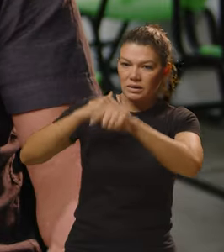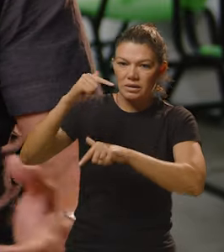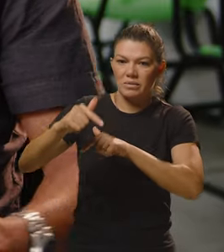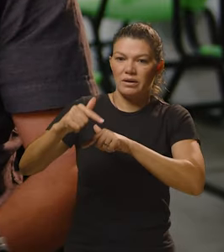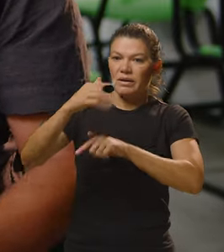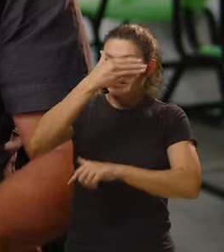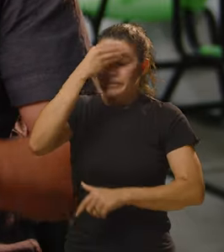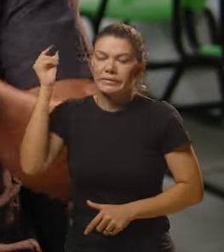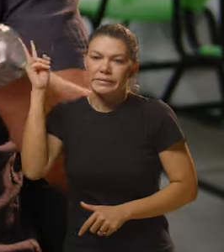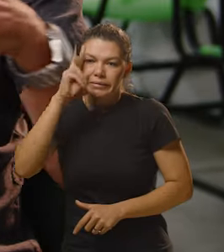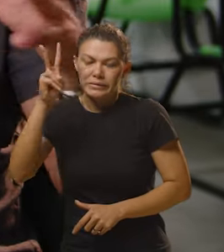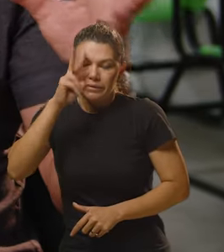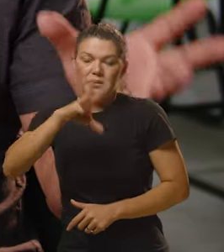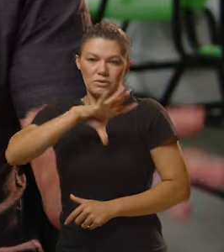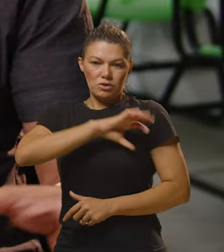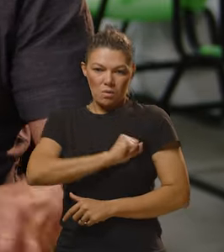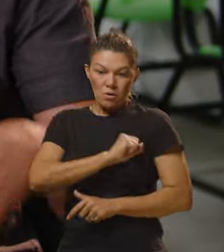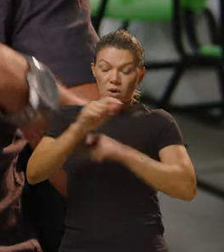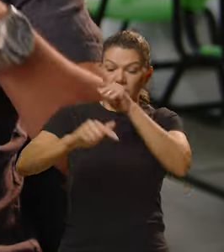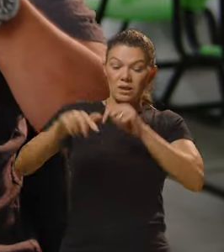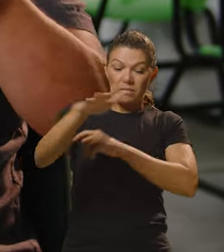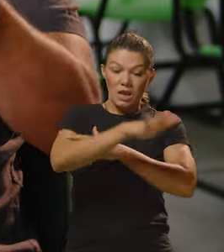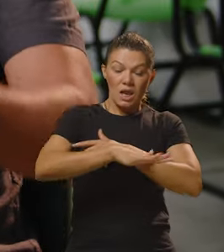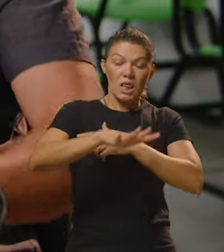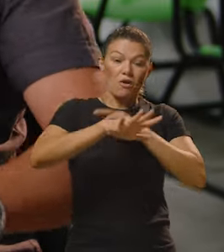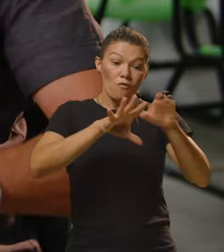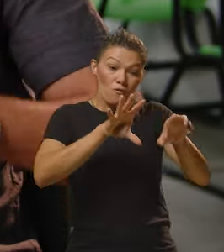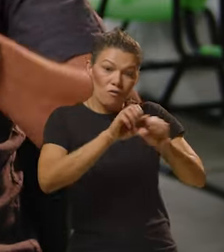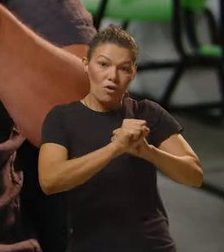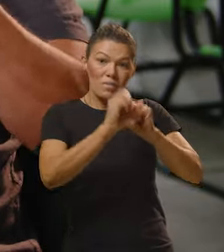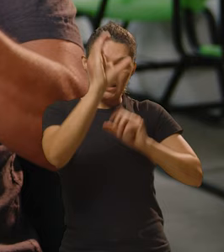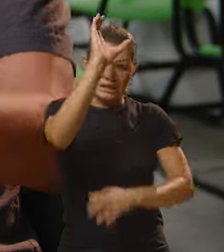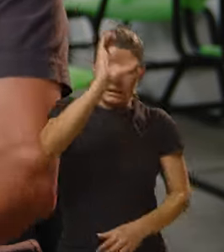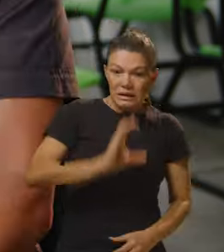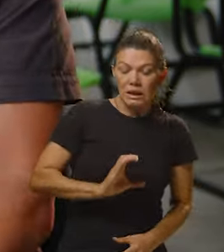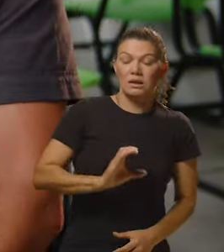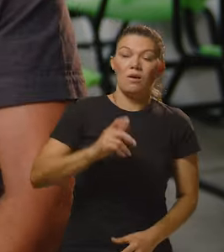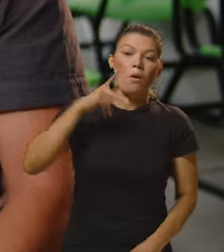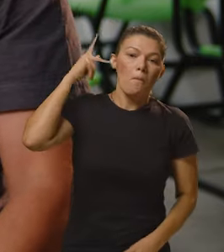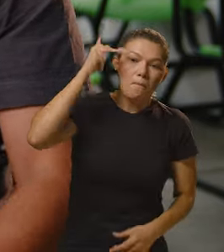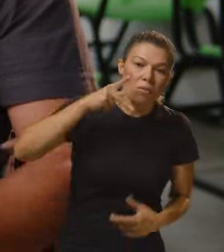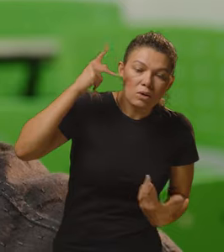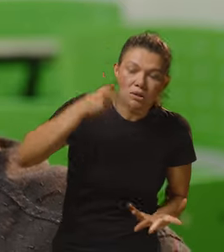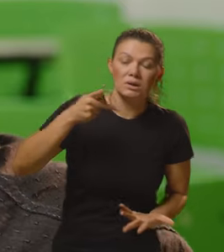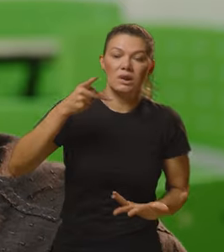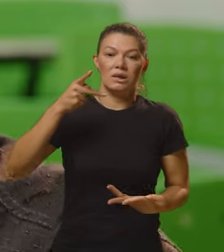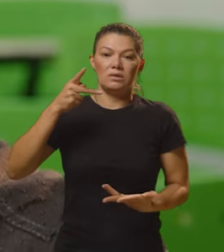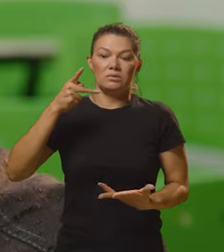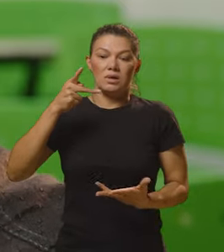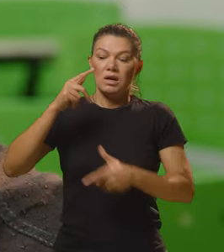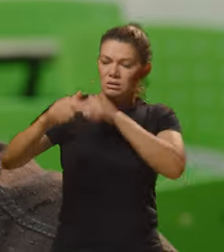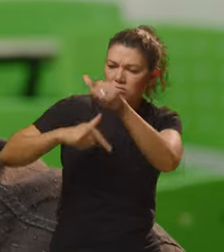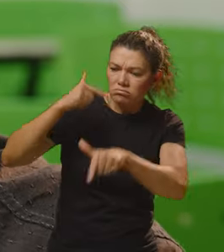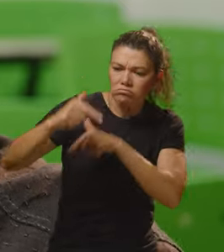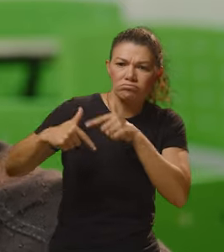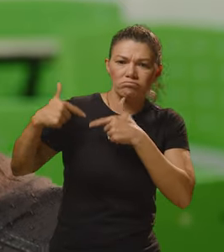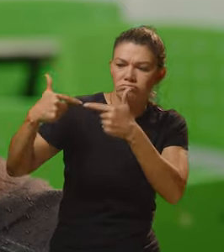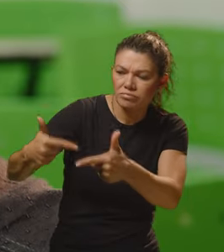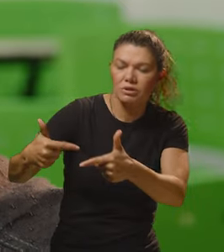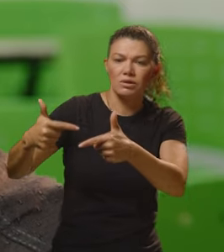atuarem, esquecer aquela história de amor e atuar no sentido de formar cidadãos politizados,